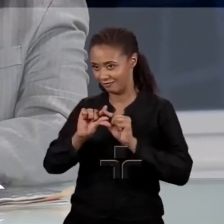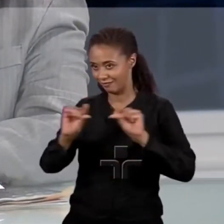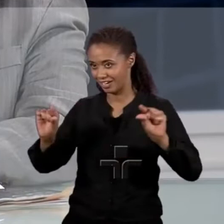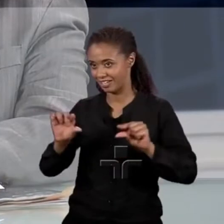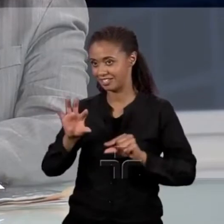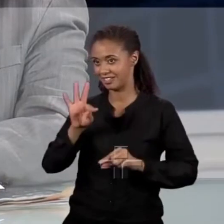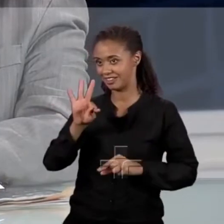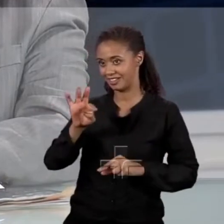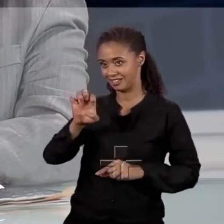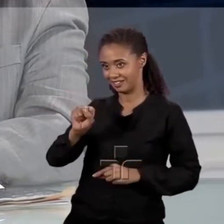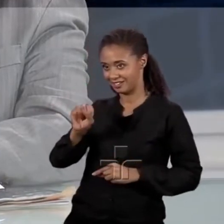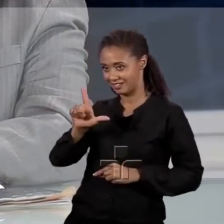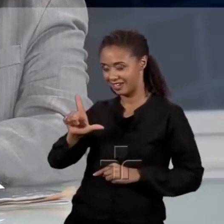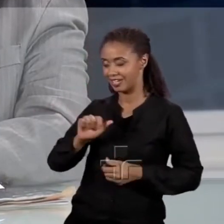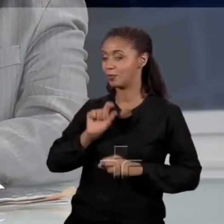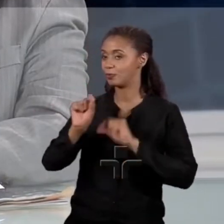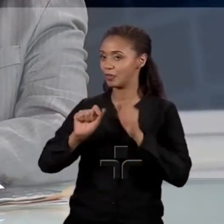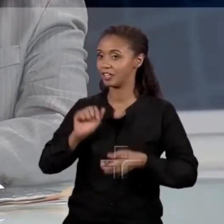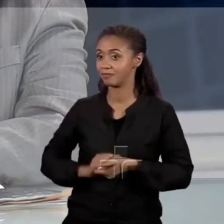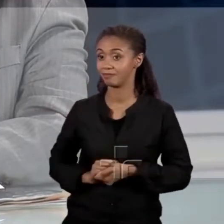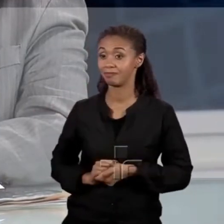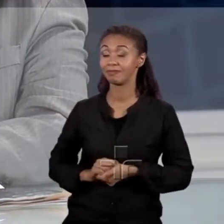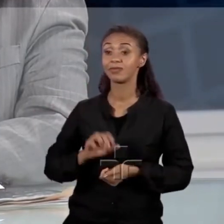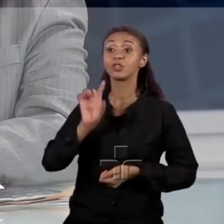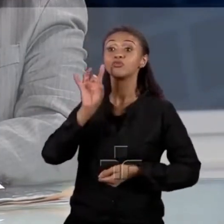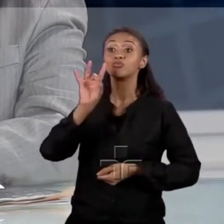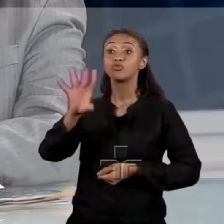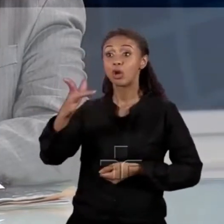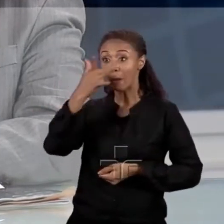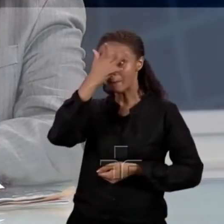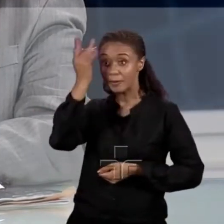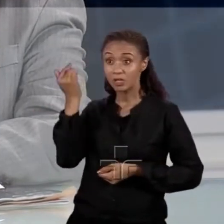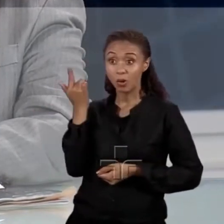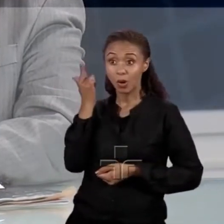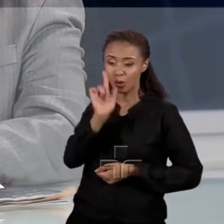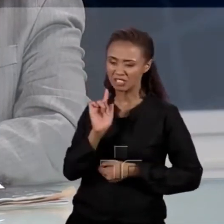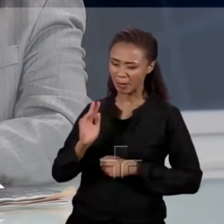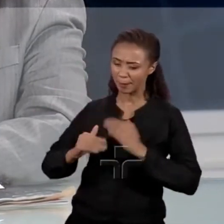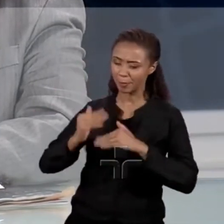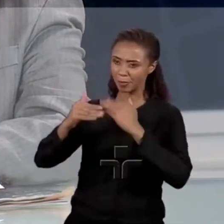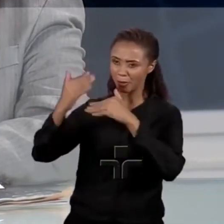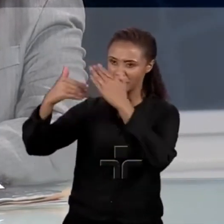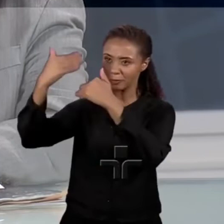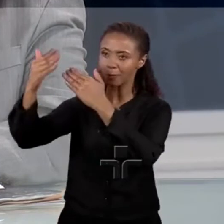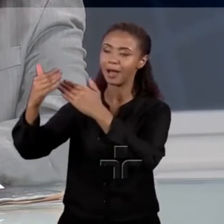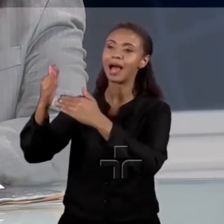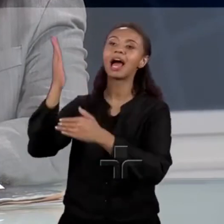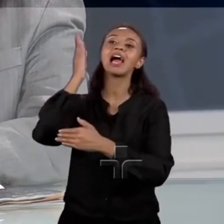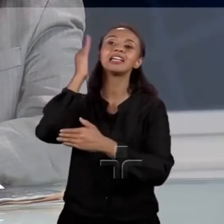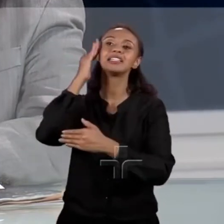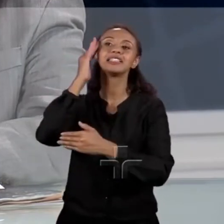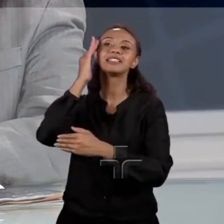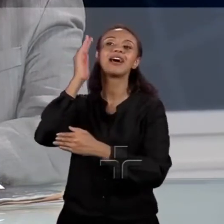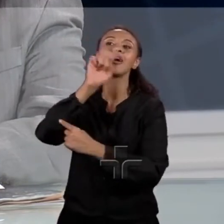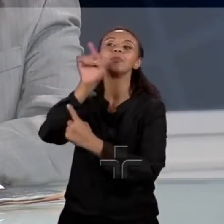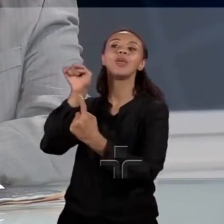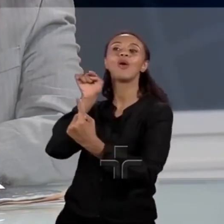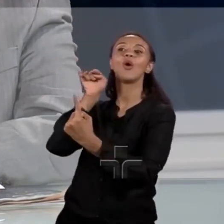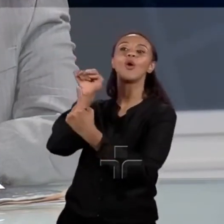E é a seguinte, somente aqueles que conseguem ir longe sabem até onde podem chegar.